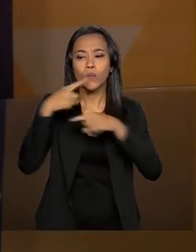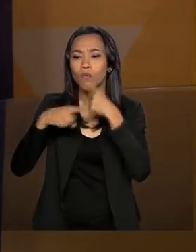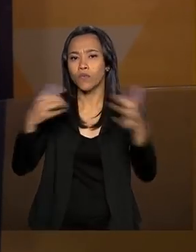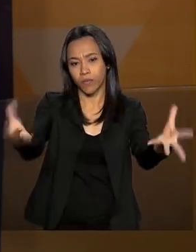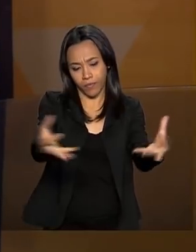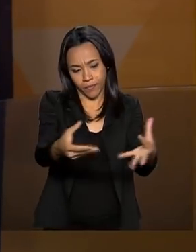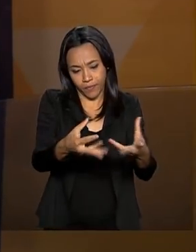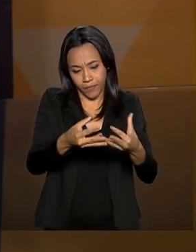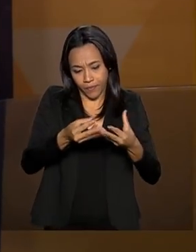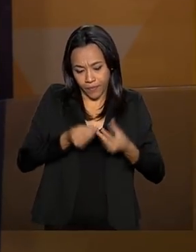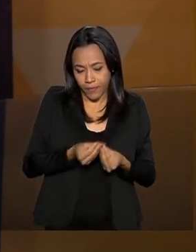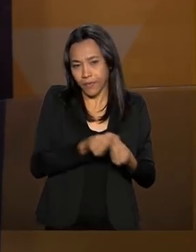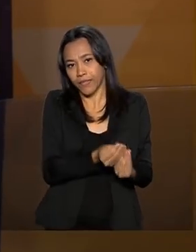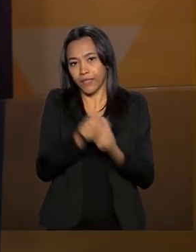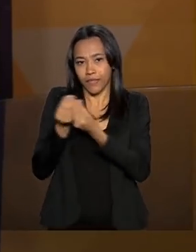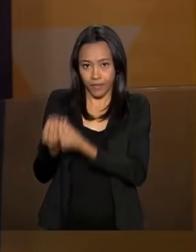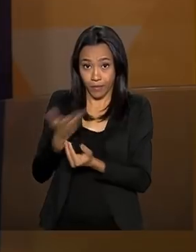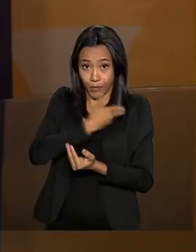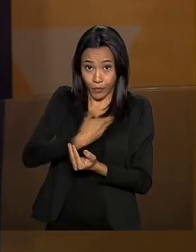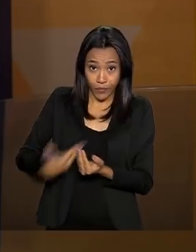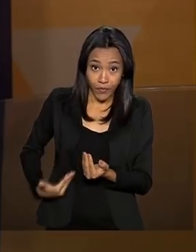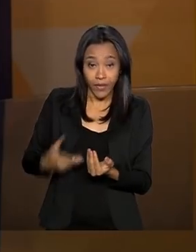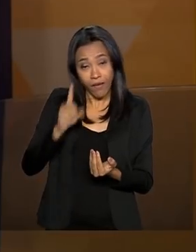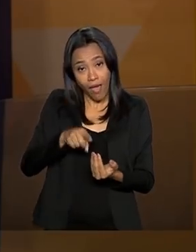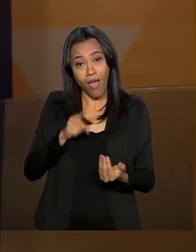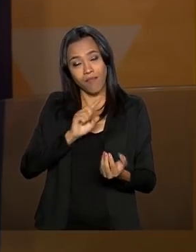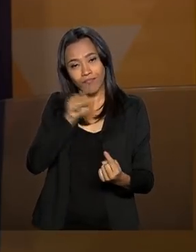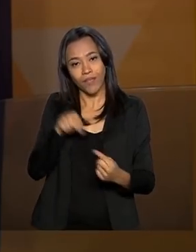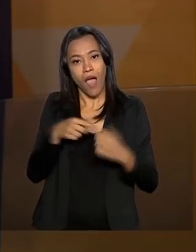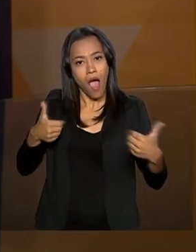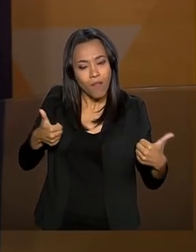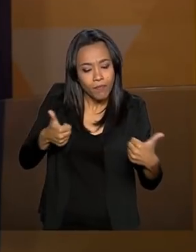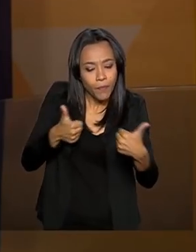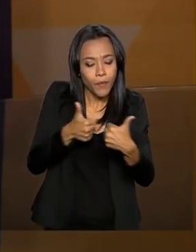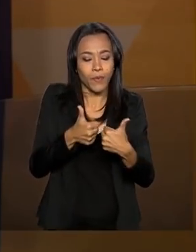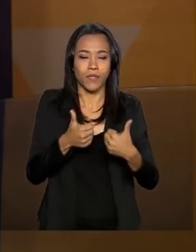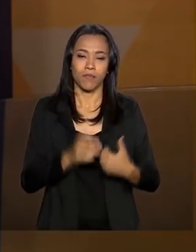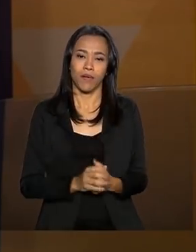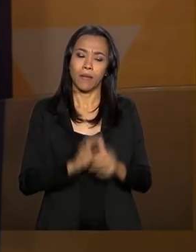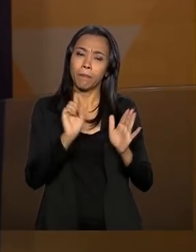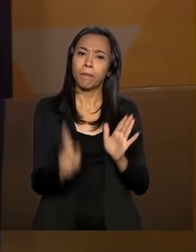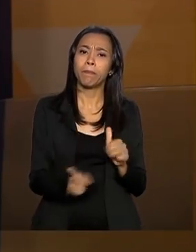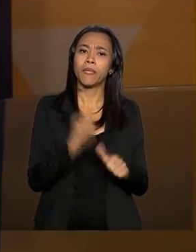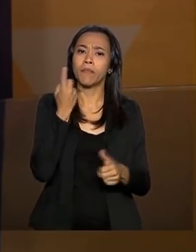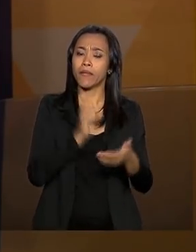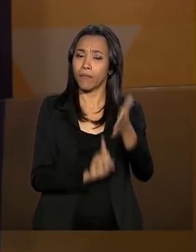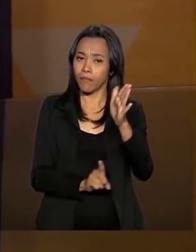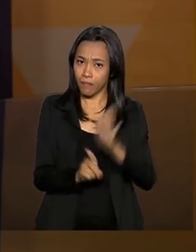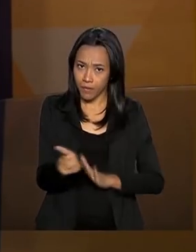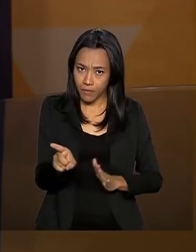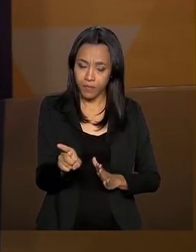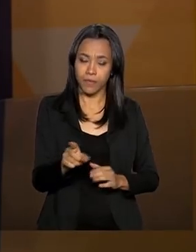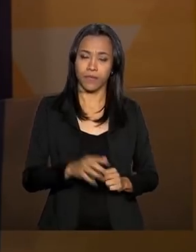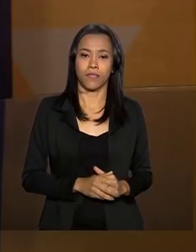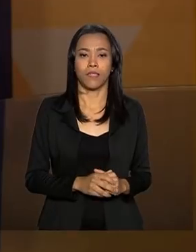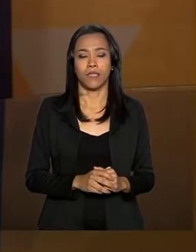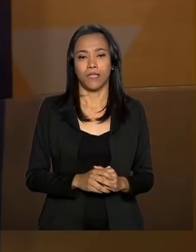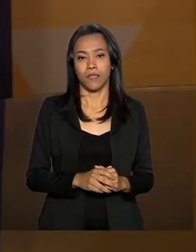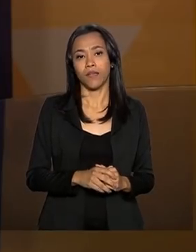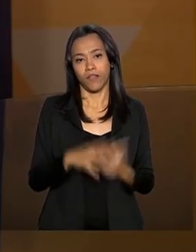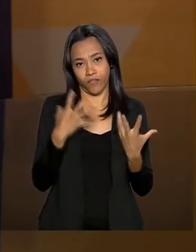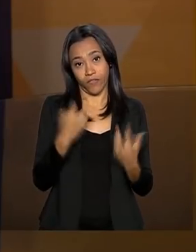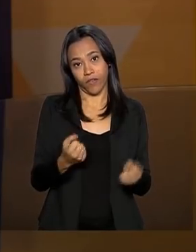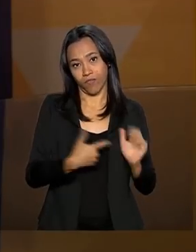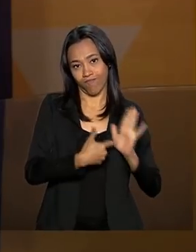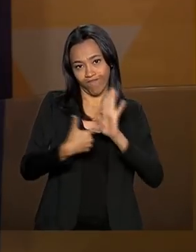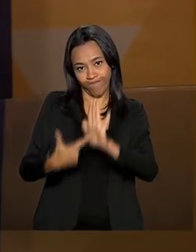autoridades, aproximar a sociedade dos governantes. E a primeira pergunta que nós vamos trazer aqui